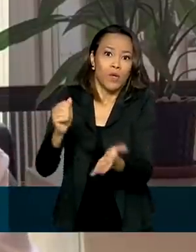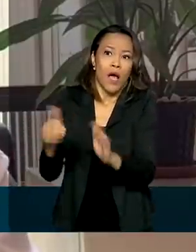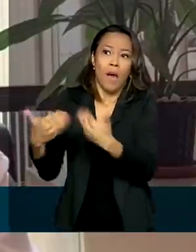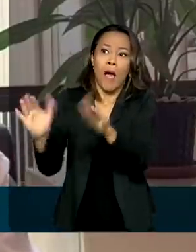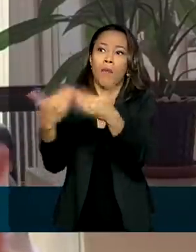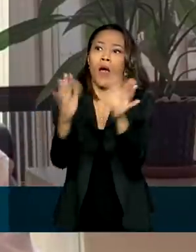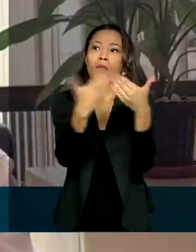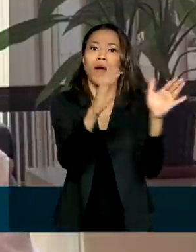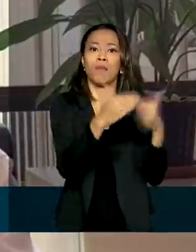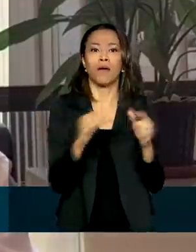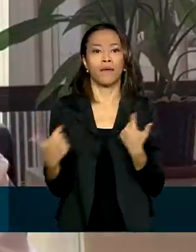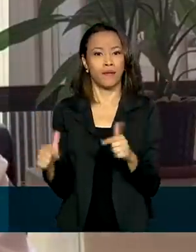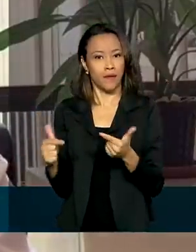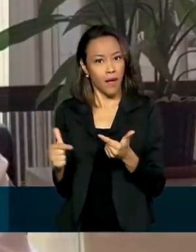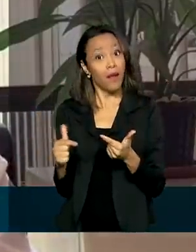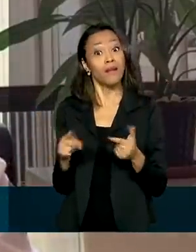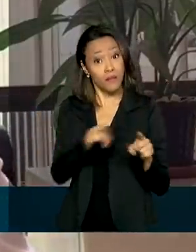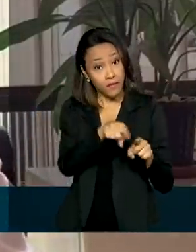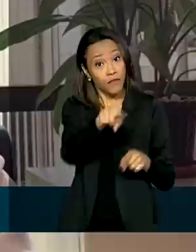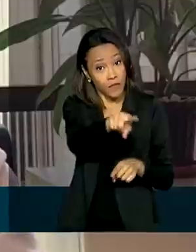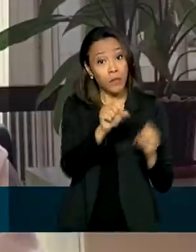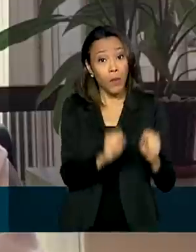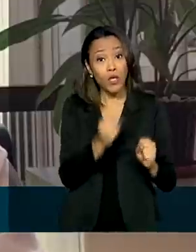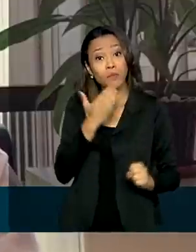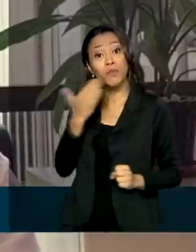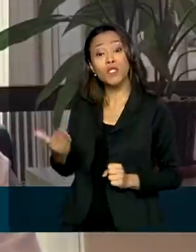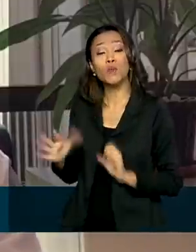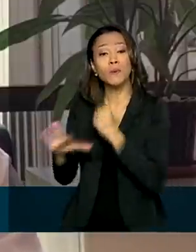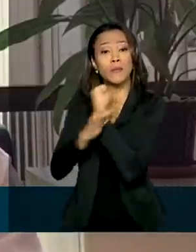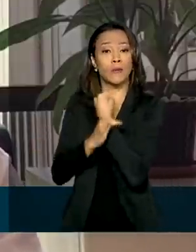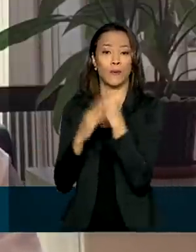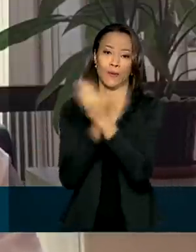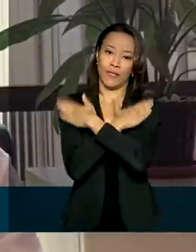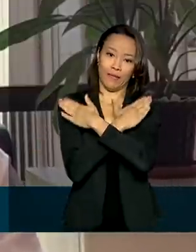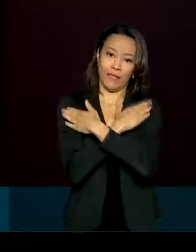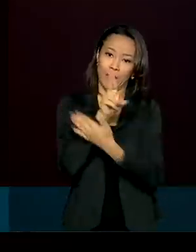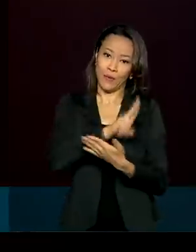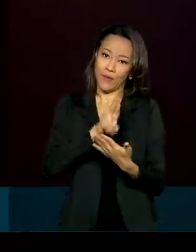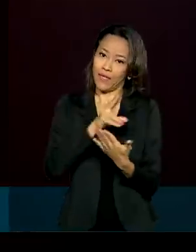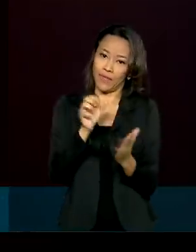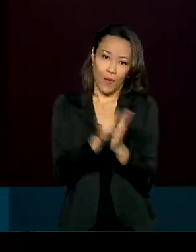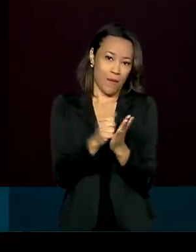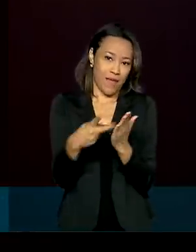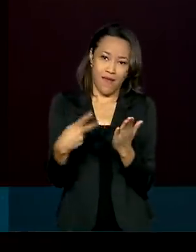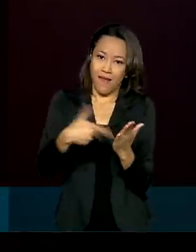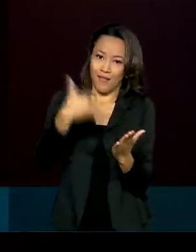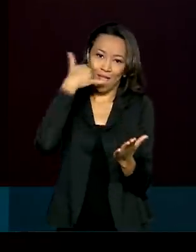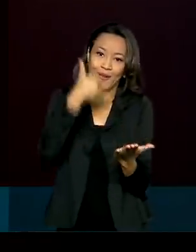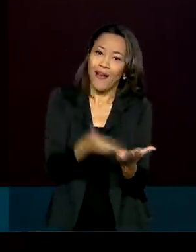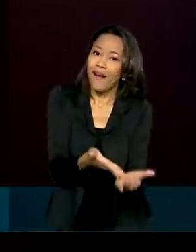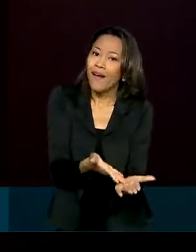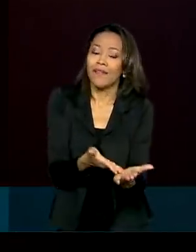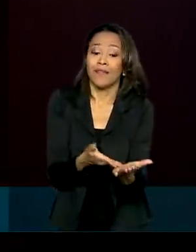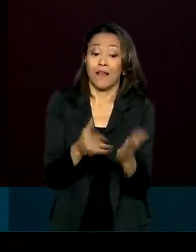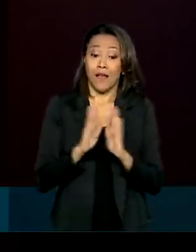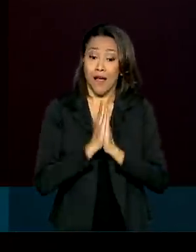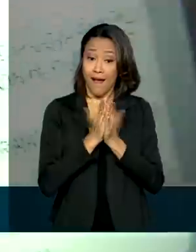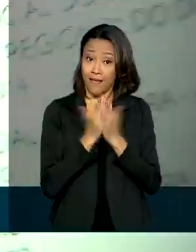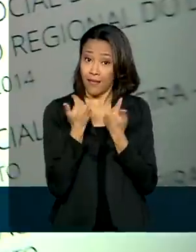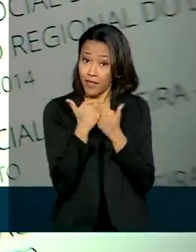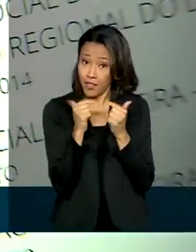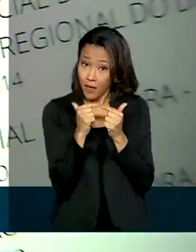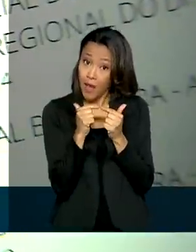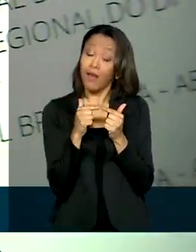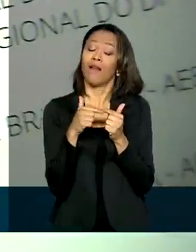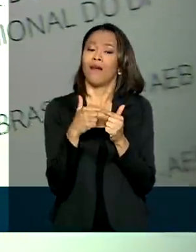consegue, inclusive, solicitar o seguro-desemprego a partir do seu aplicativo. A carteira de trabalho é um dos